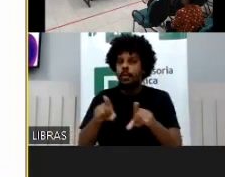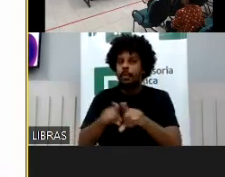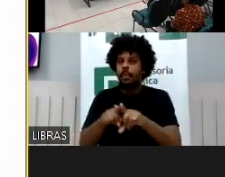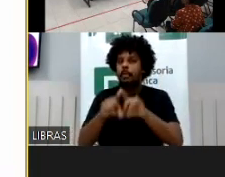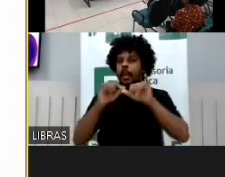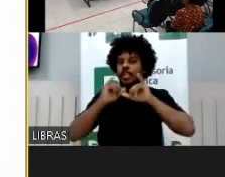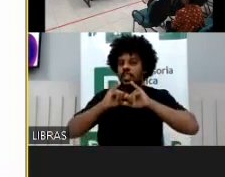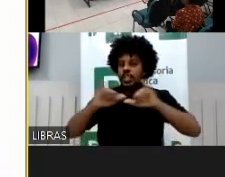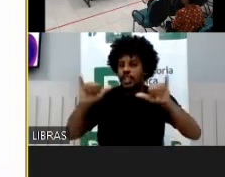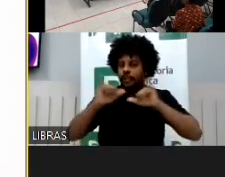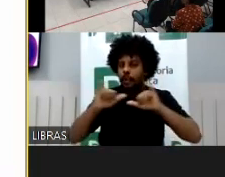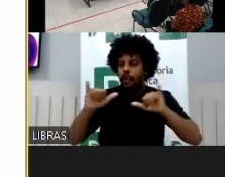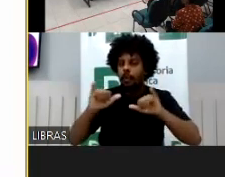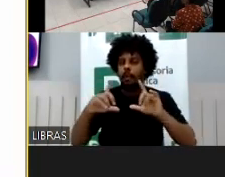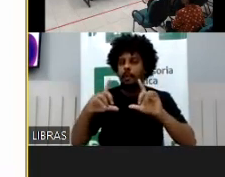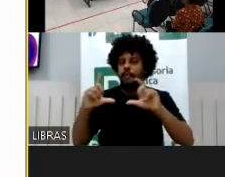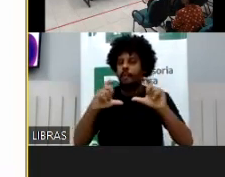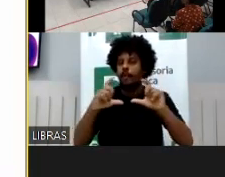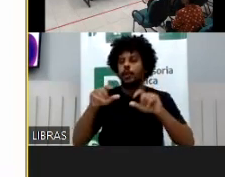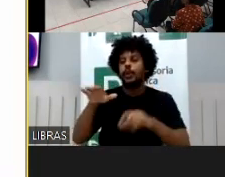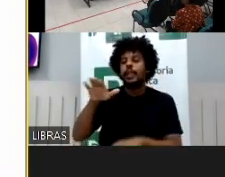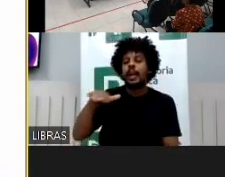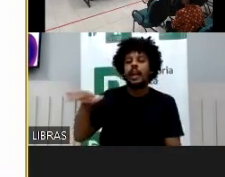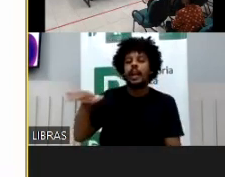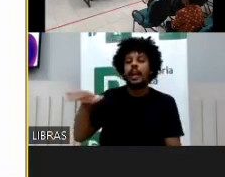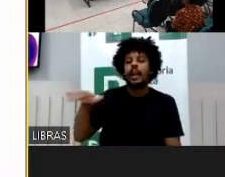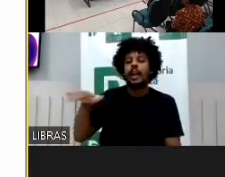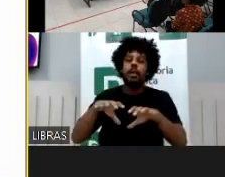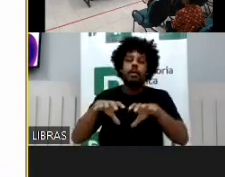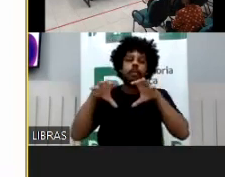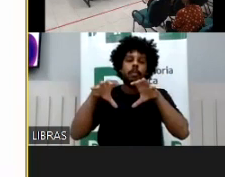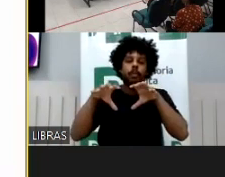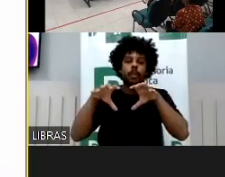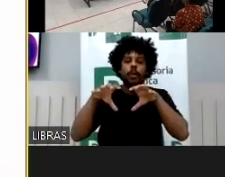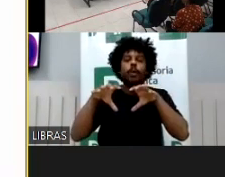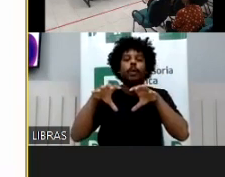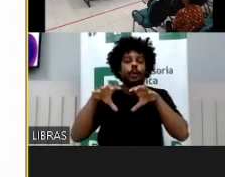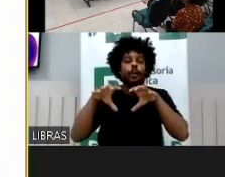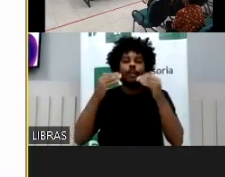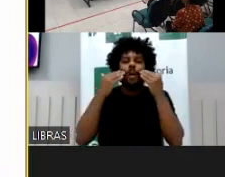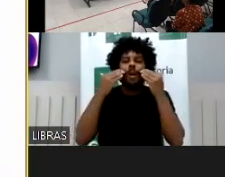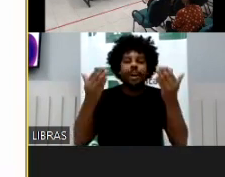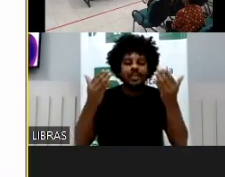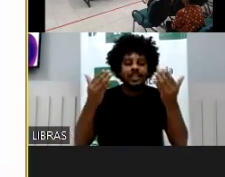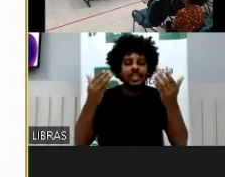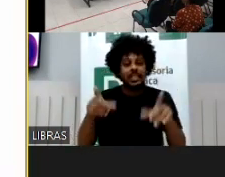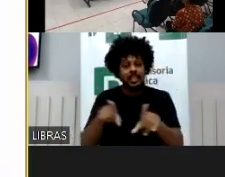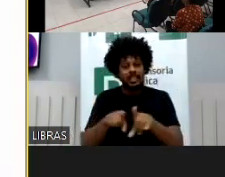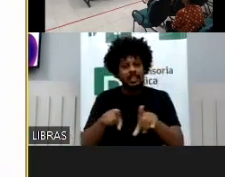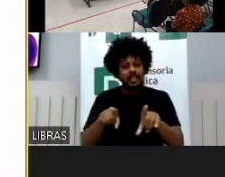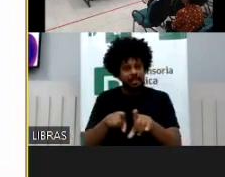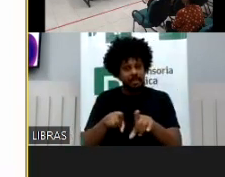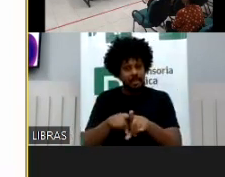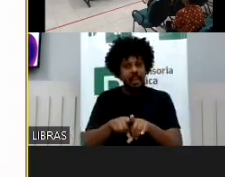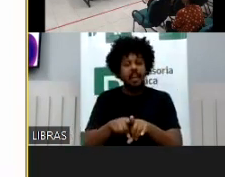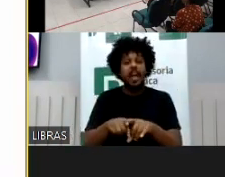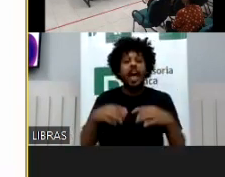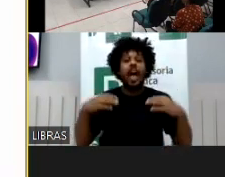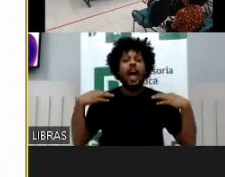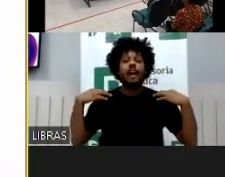foto de uma criança, né, com o bumbu de fora, como a gente vê com alguma frequência, a foto da camisa da escola onde a criança estuda,